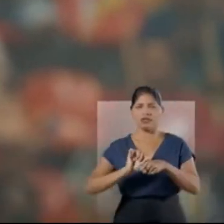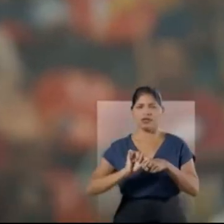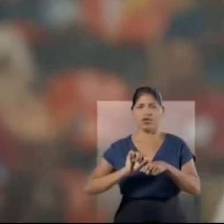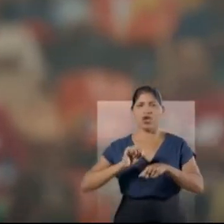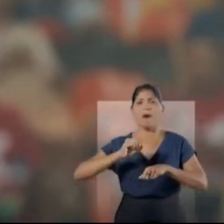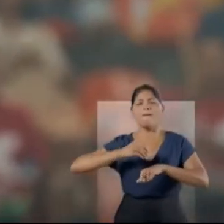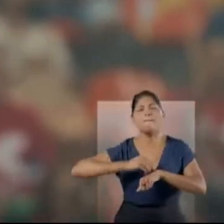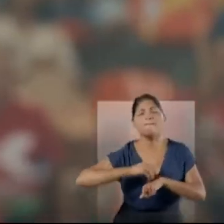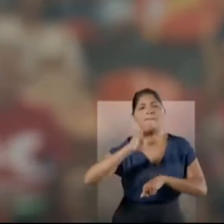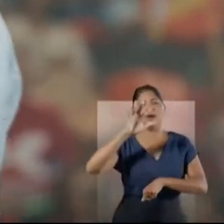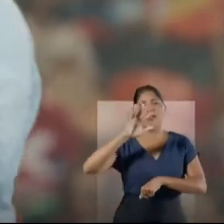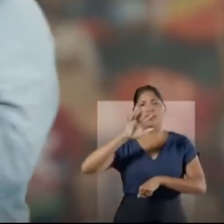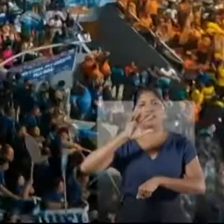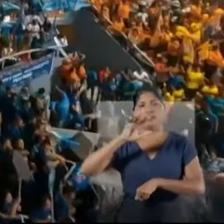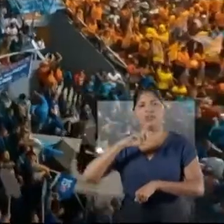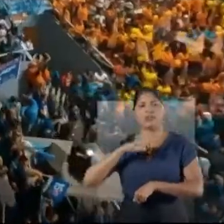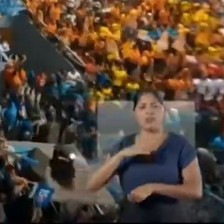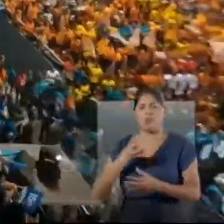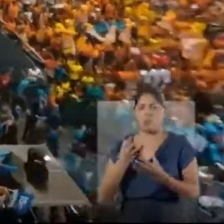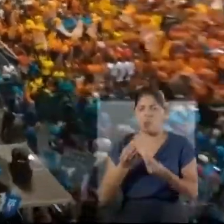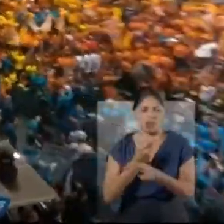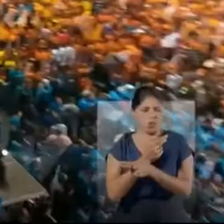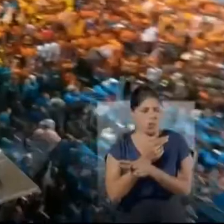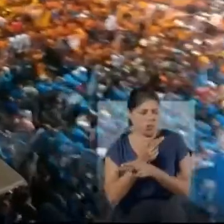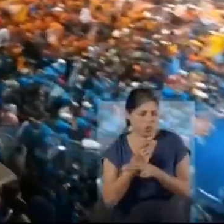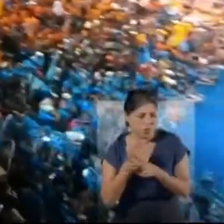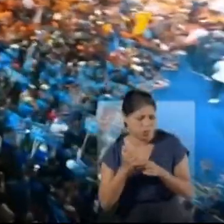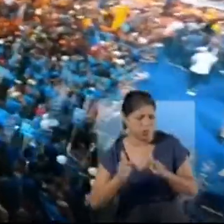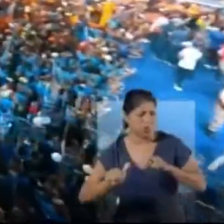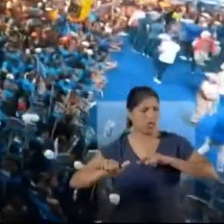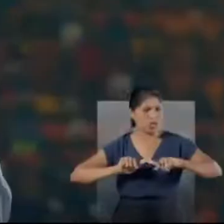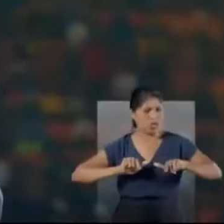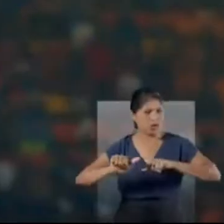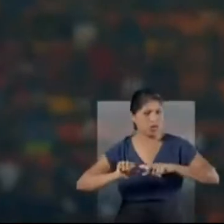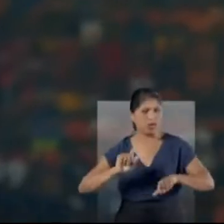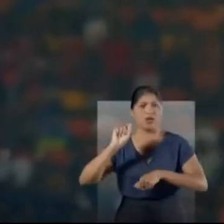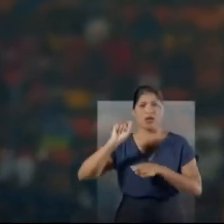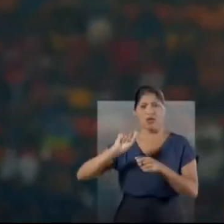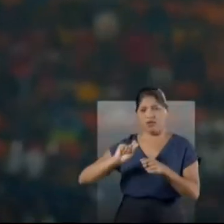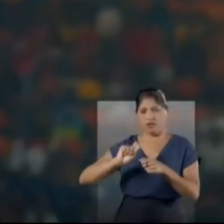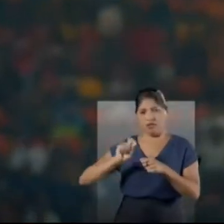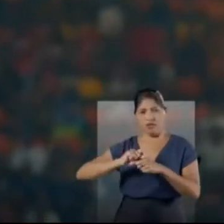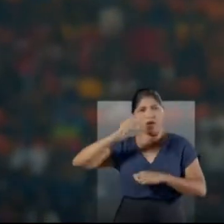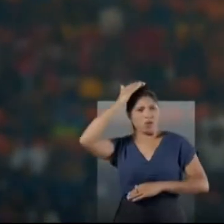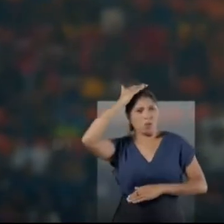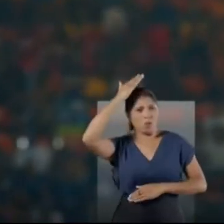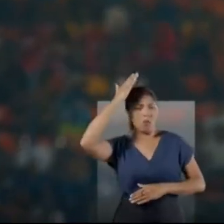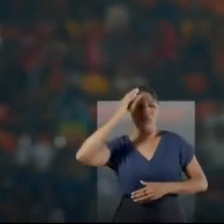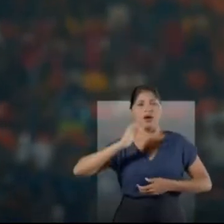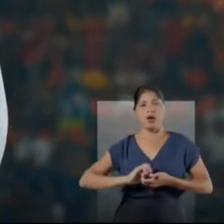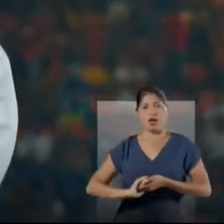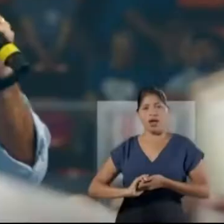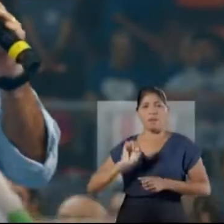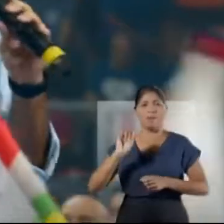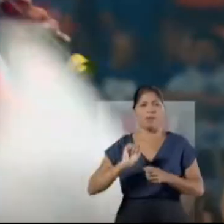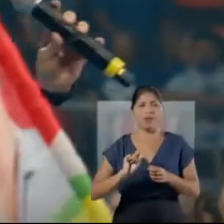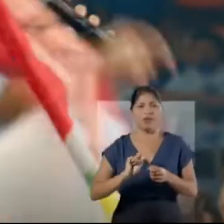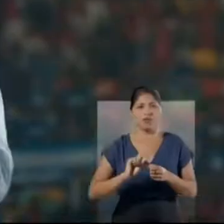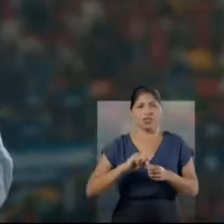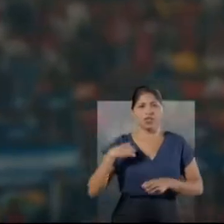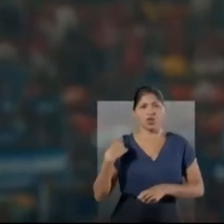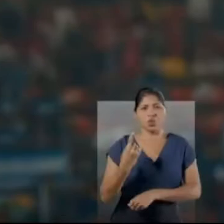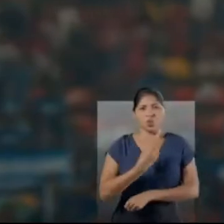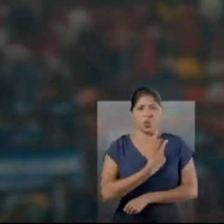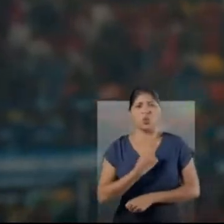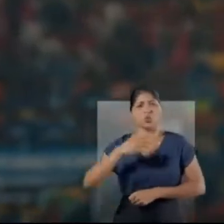de fazer mais. Ainda tem muita coisa para fazer por esse Pará. Para